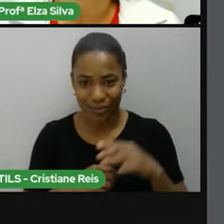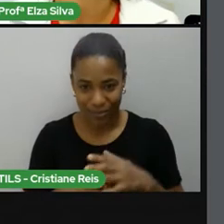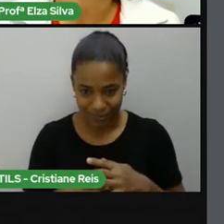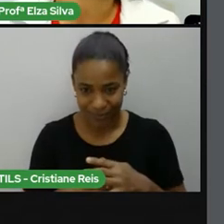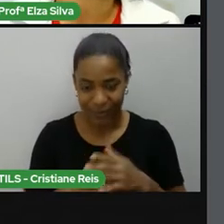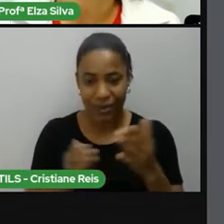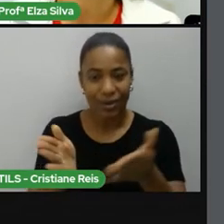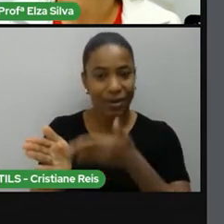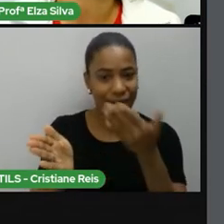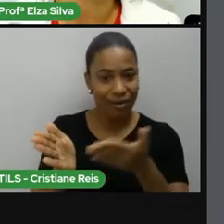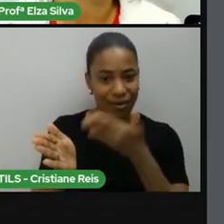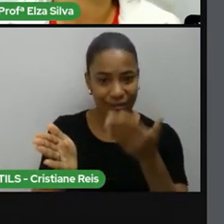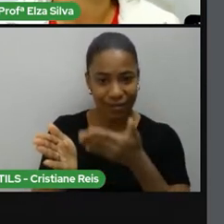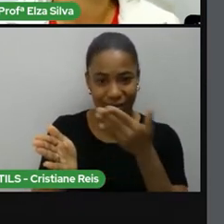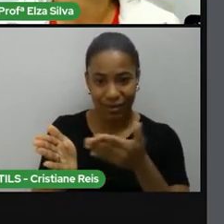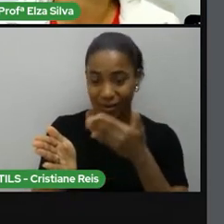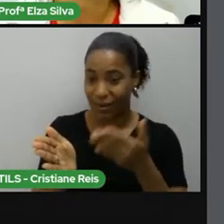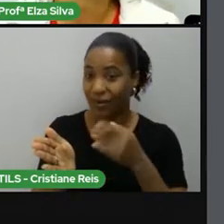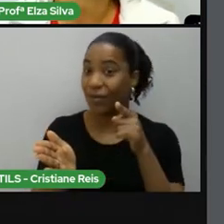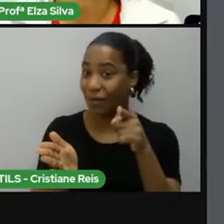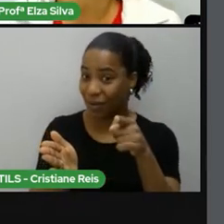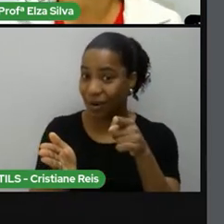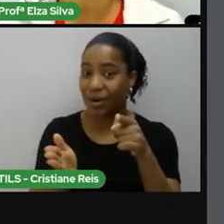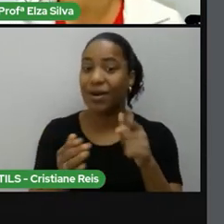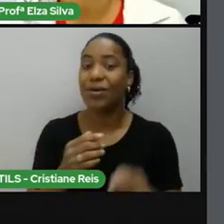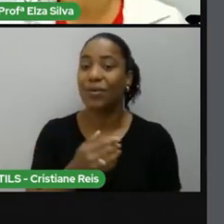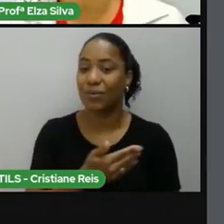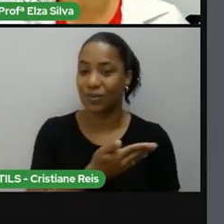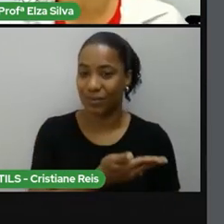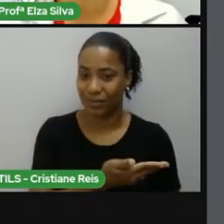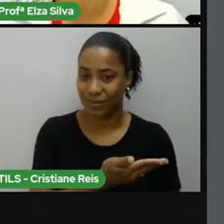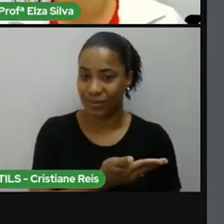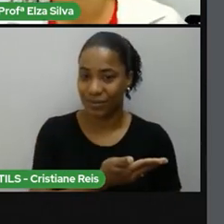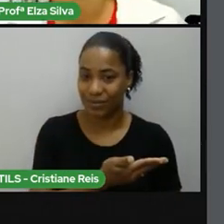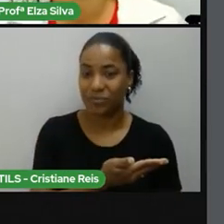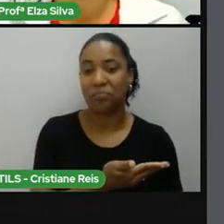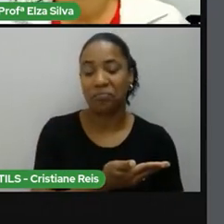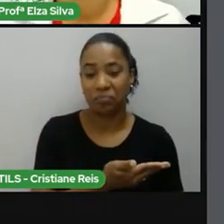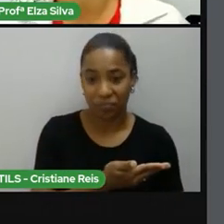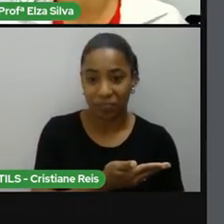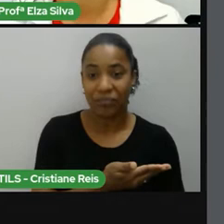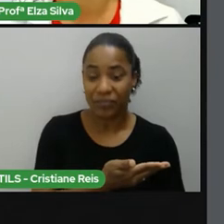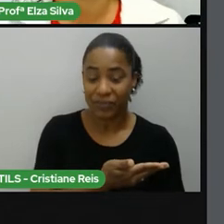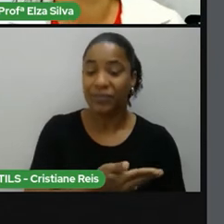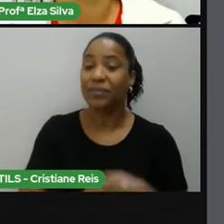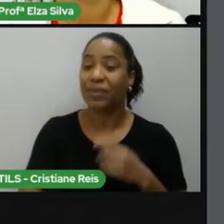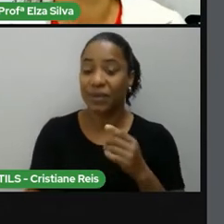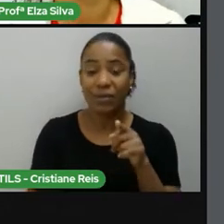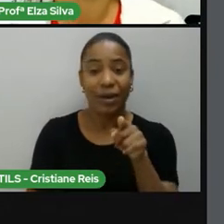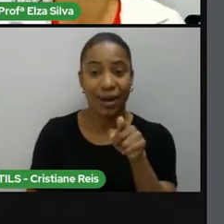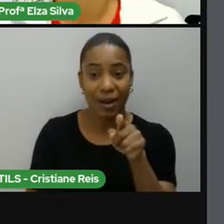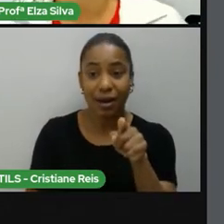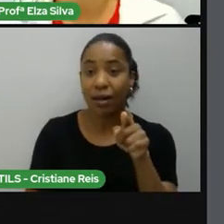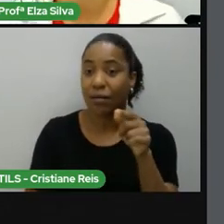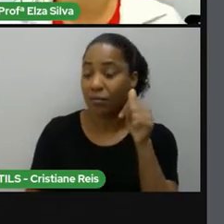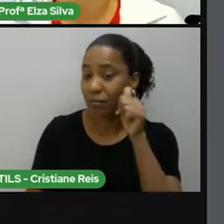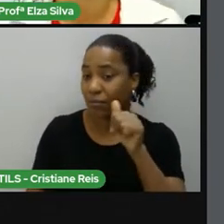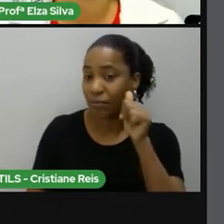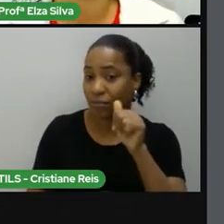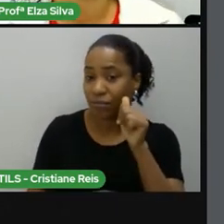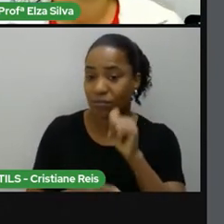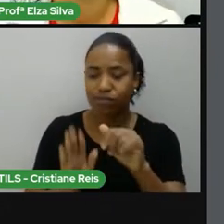do livro Song of Selma. Então, nós temos aí um exemplo de um texto